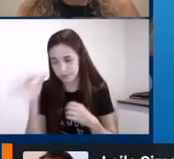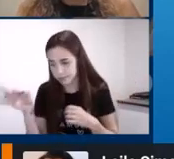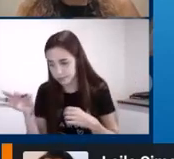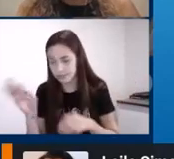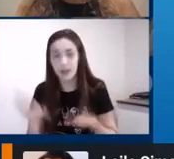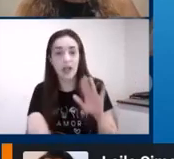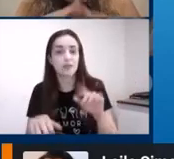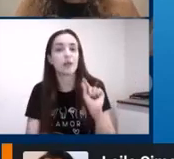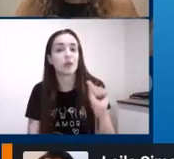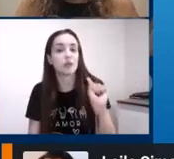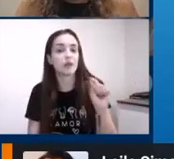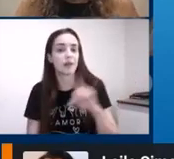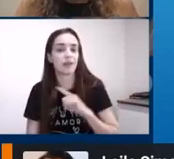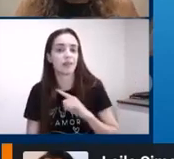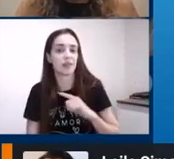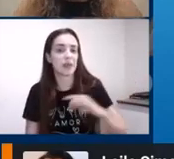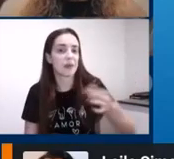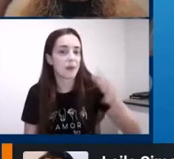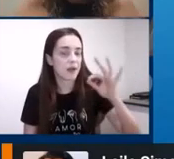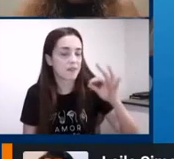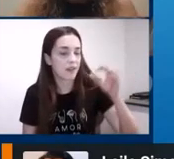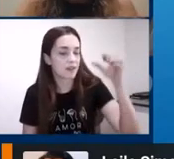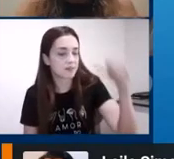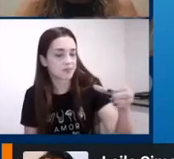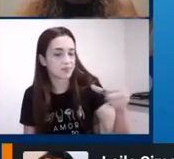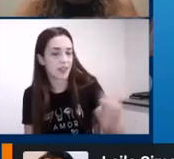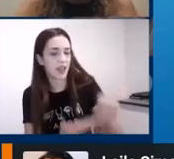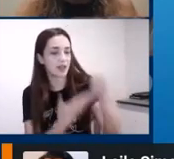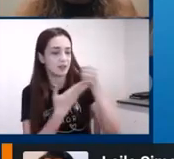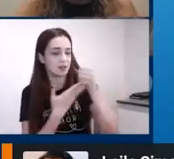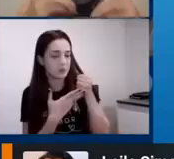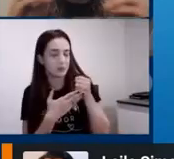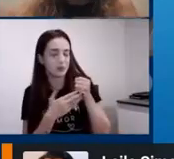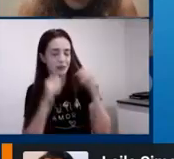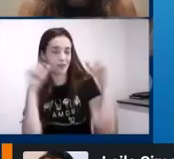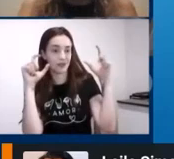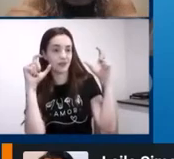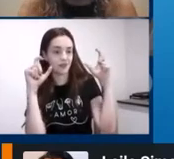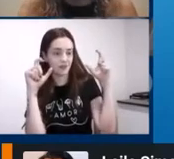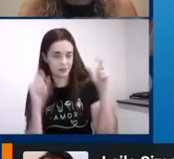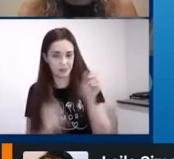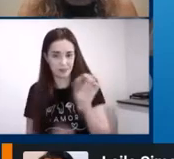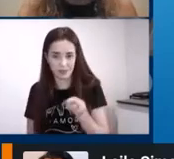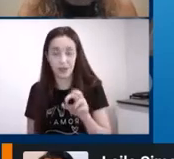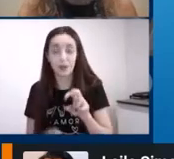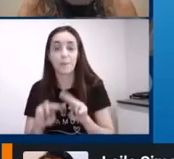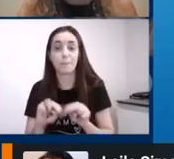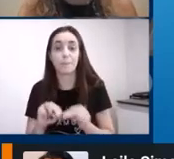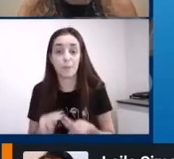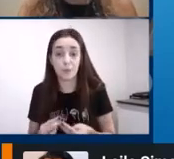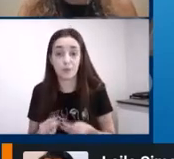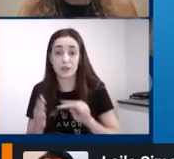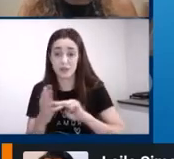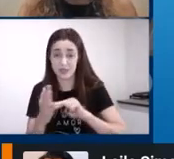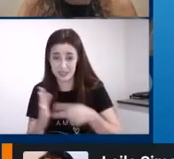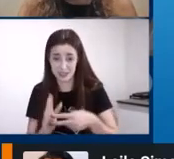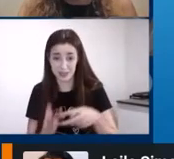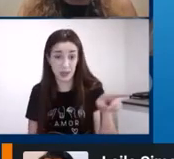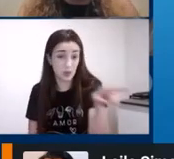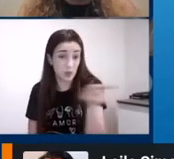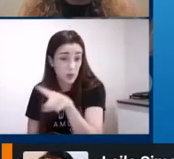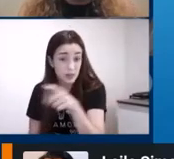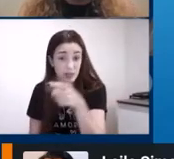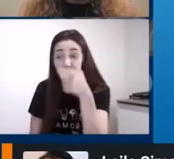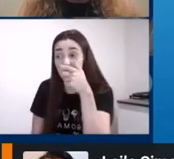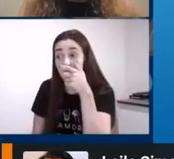significado. E, portanto, o significado vai ser muito distinto de um para o outro. de cada